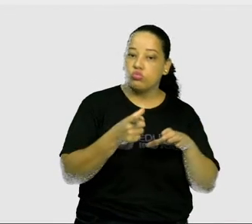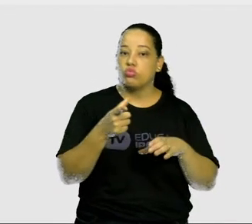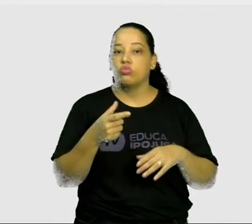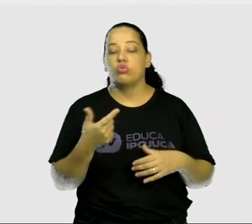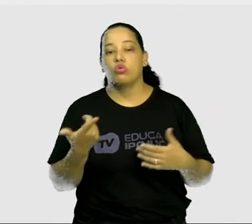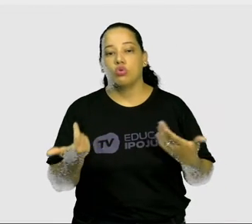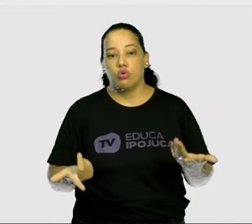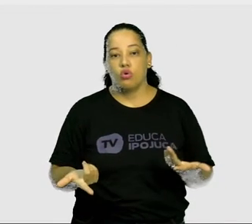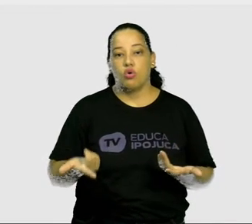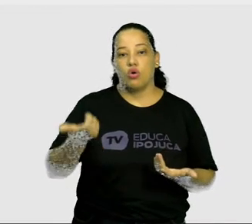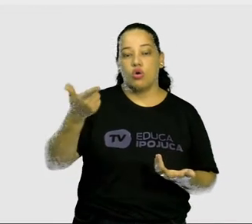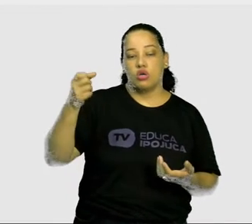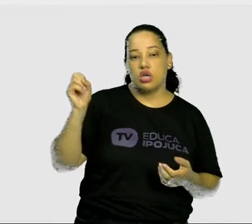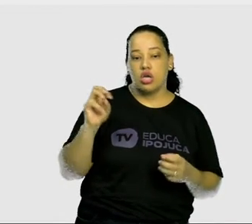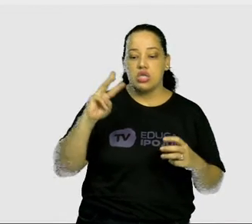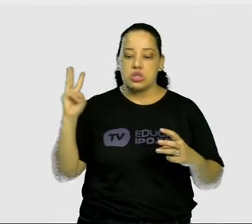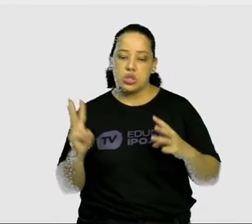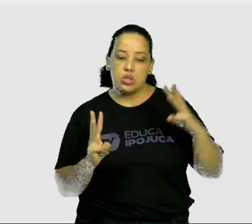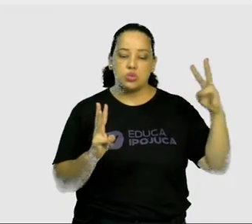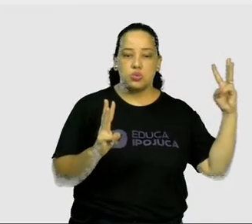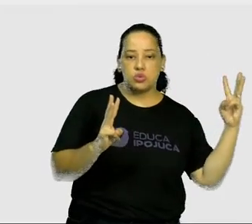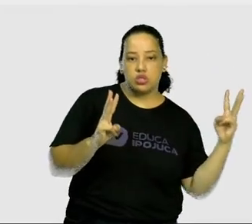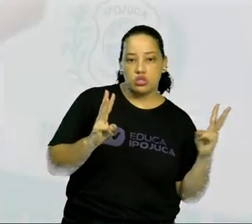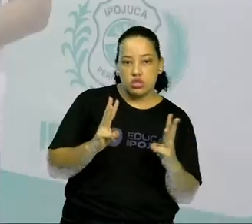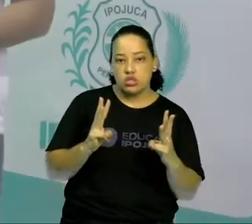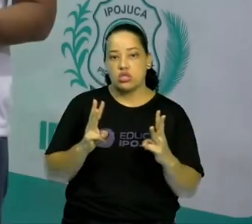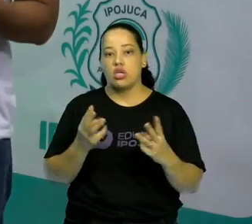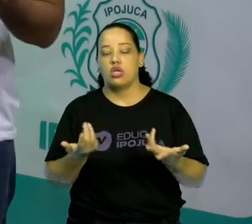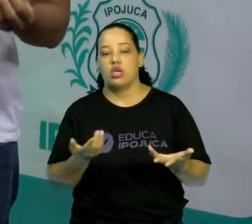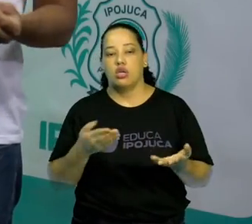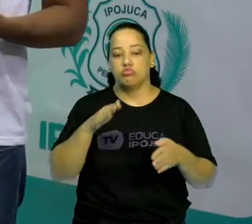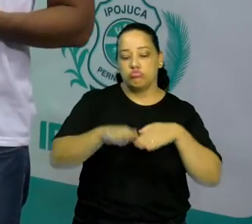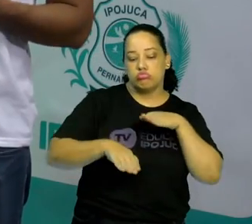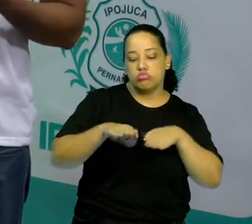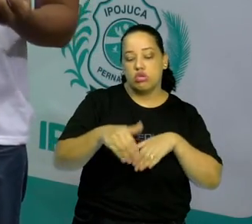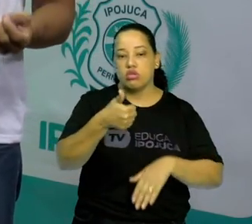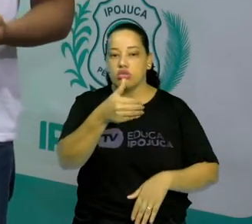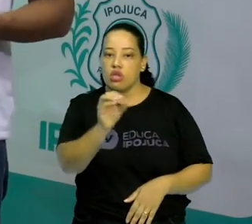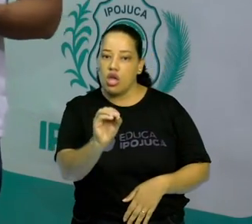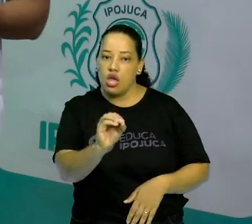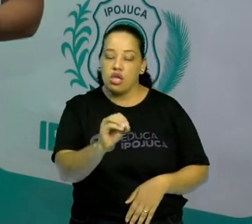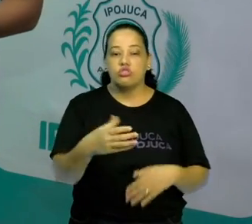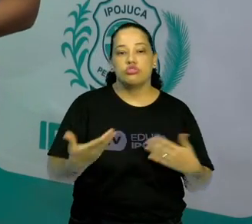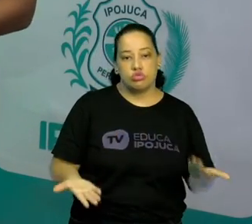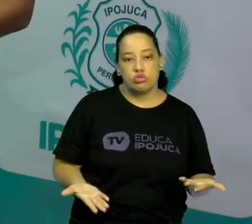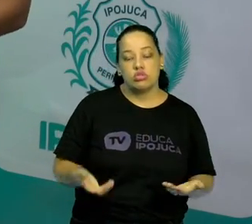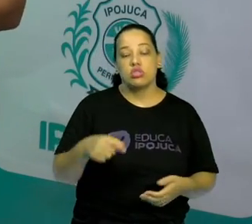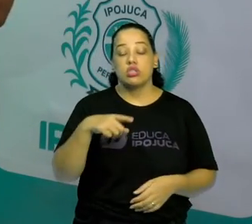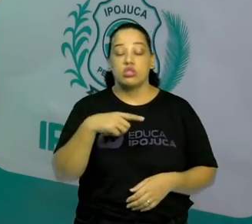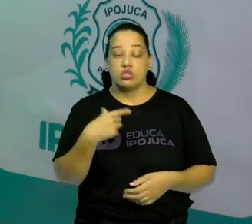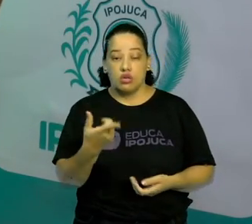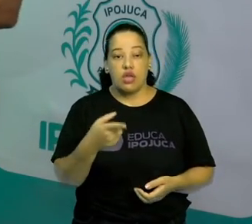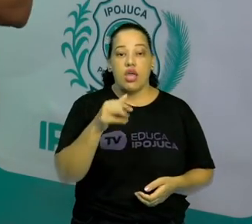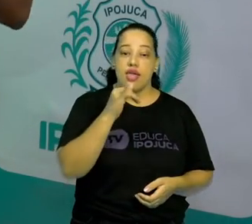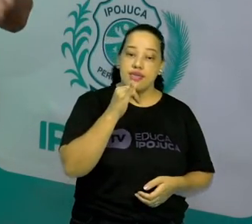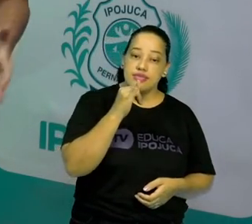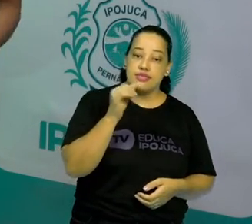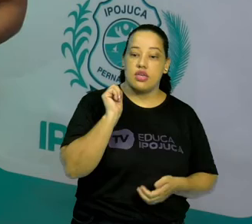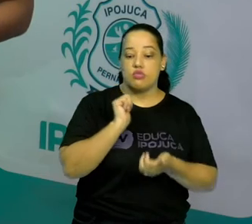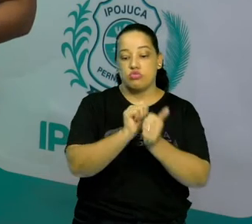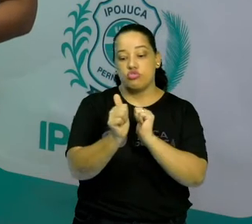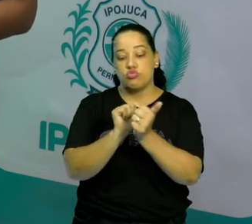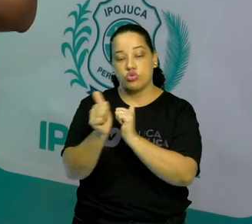alemão, é o 3 contra 3, jogo dos 10 passes, são alguns exemplos de jogos esportivos que a gente